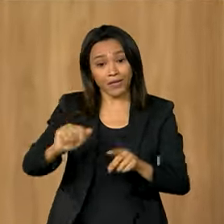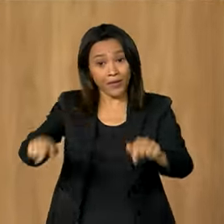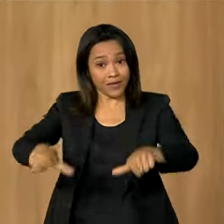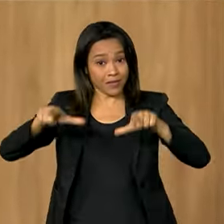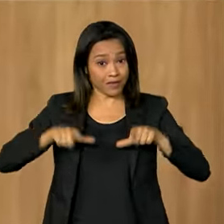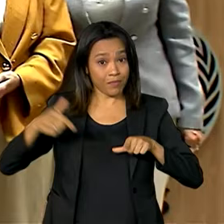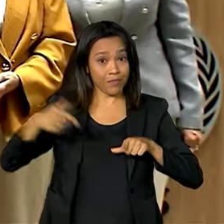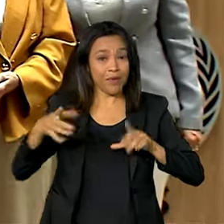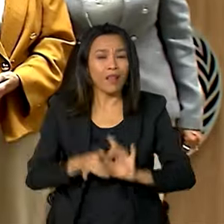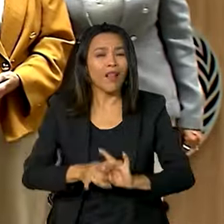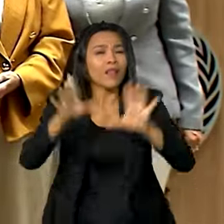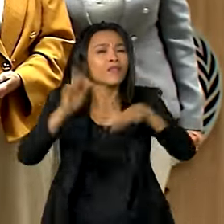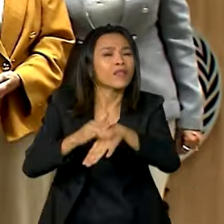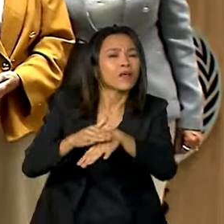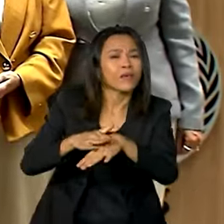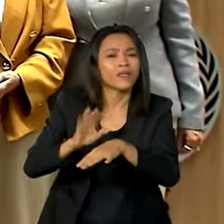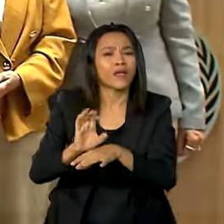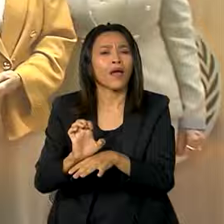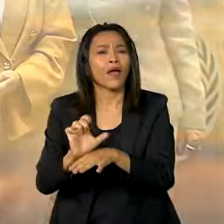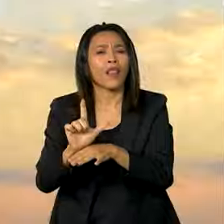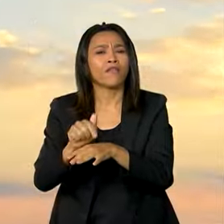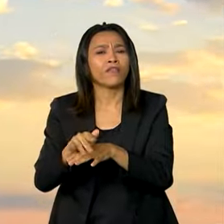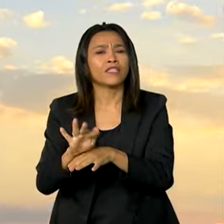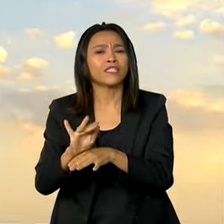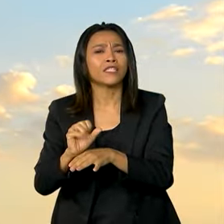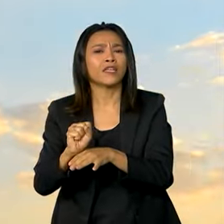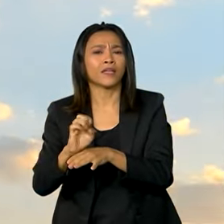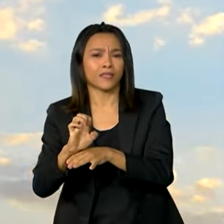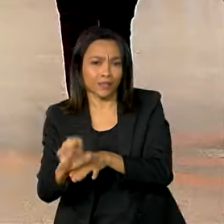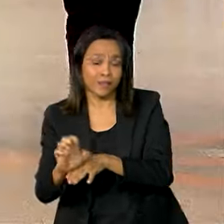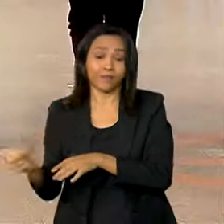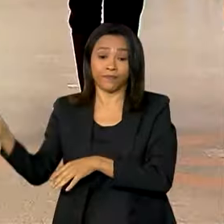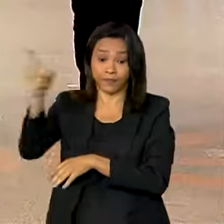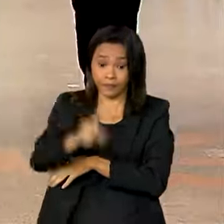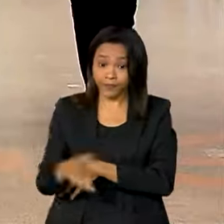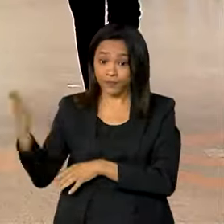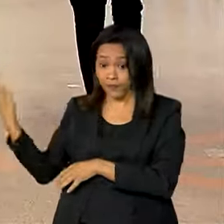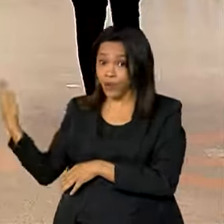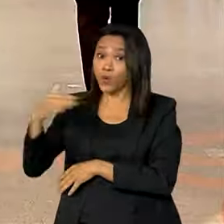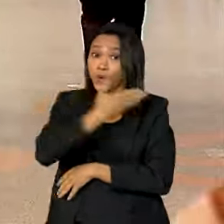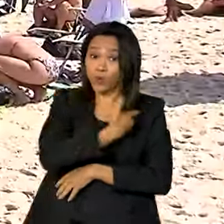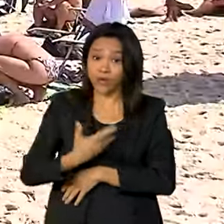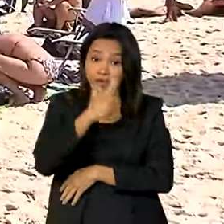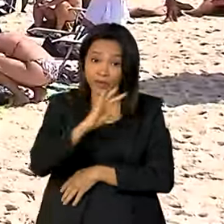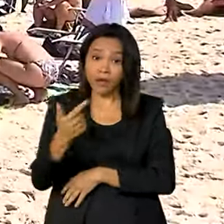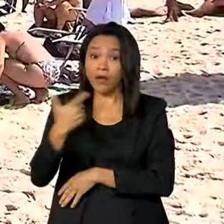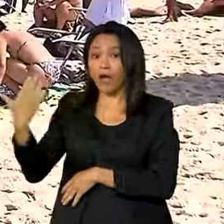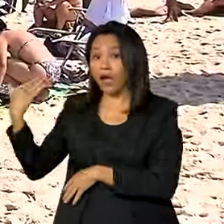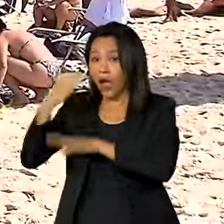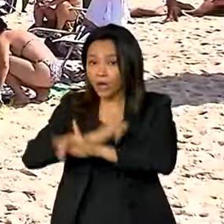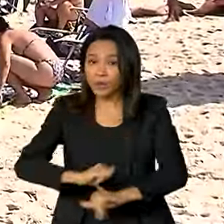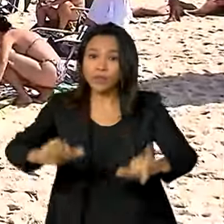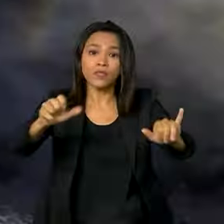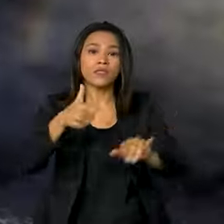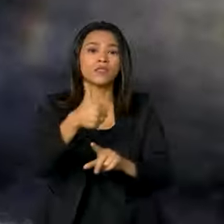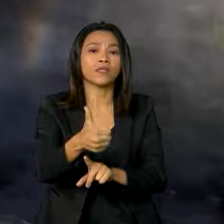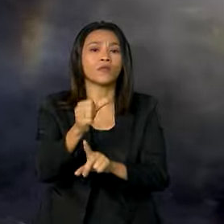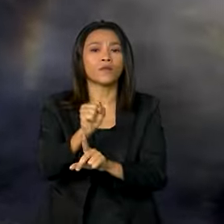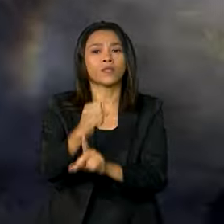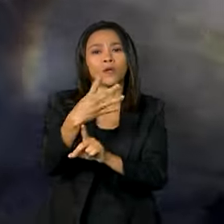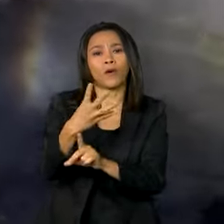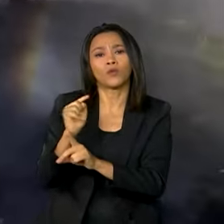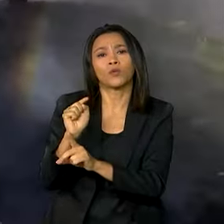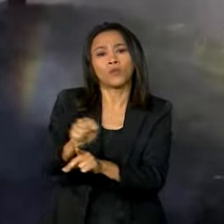livre da elefantíase. De olho no verão, governo federal e companhias aéreas anunciam 184 mil